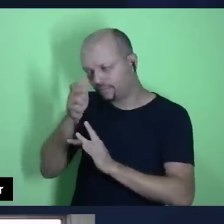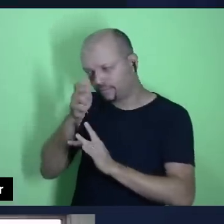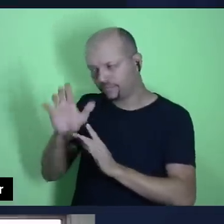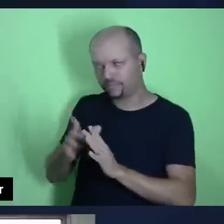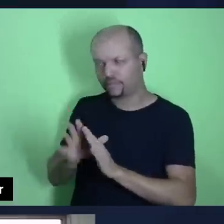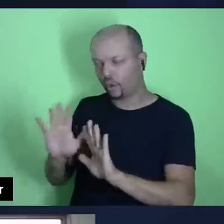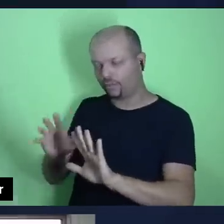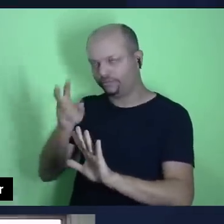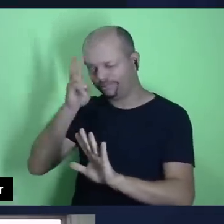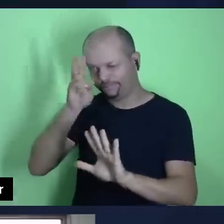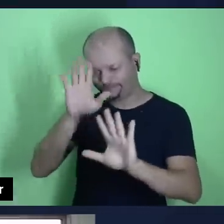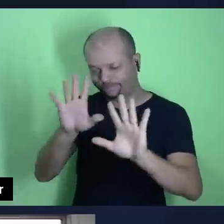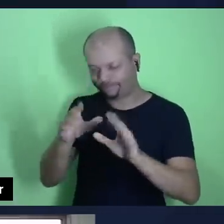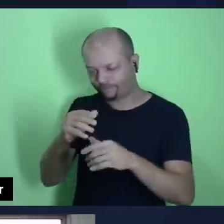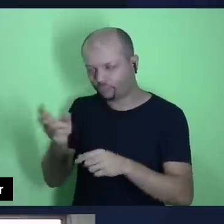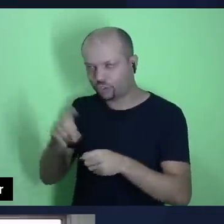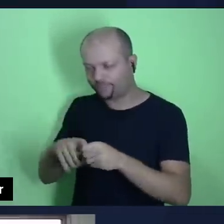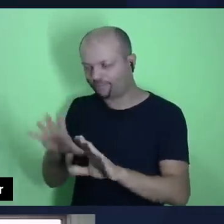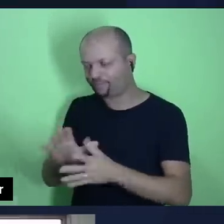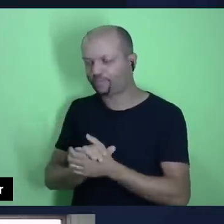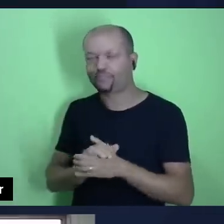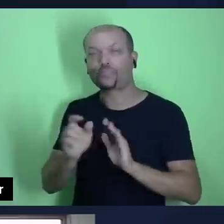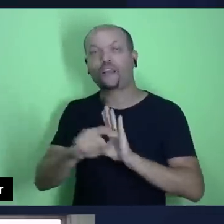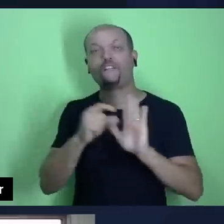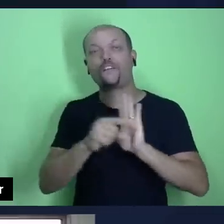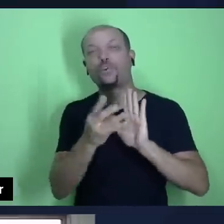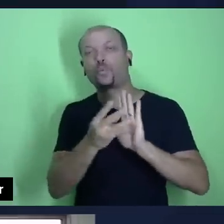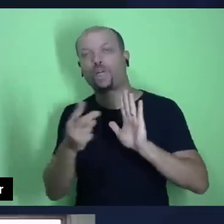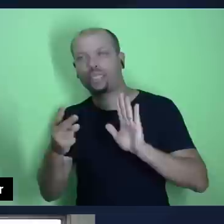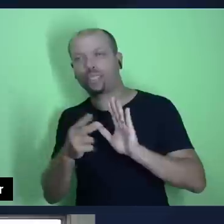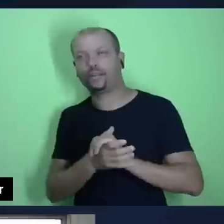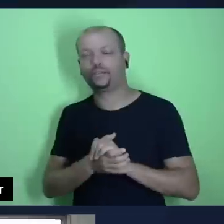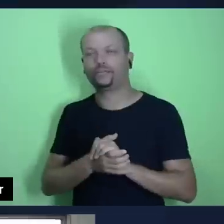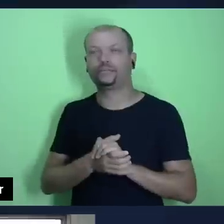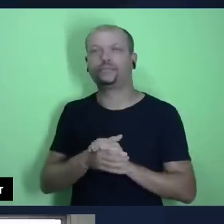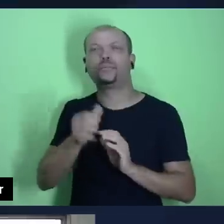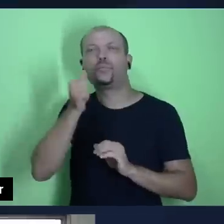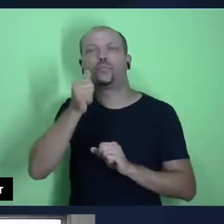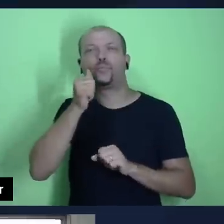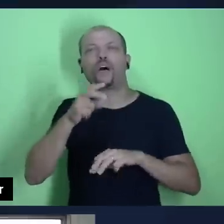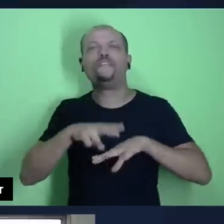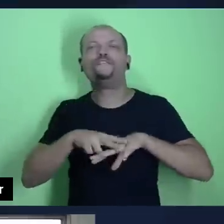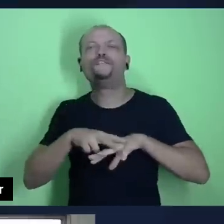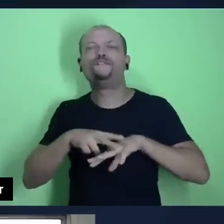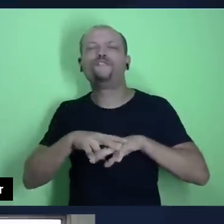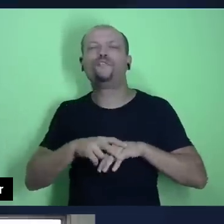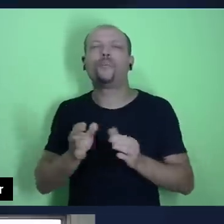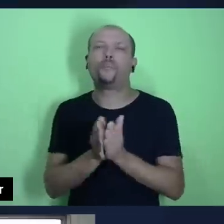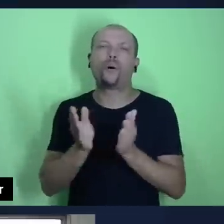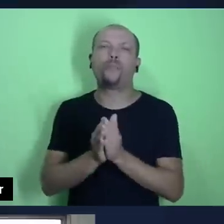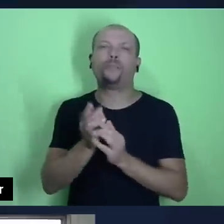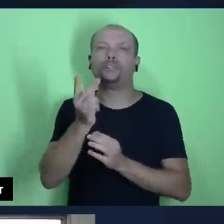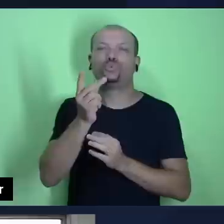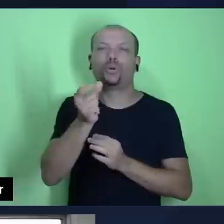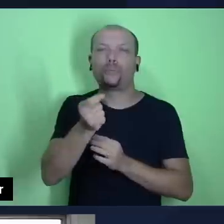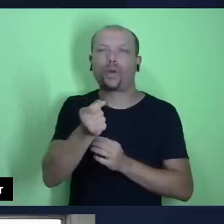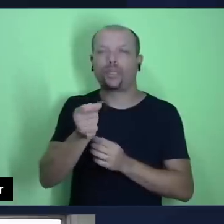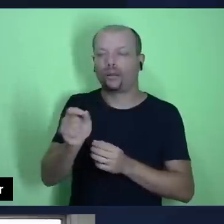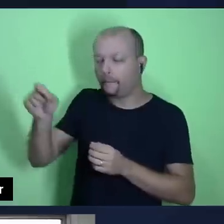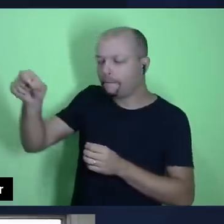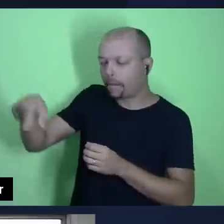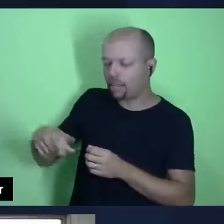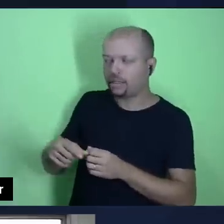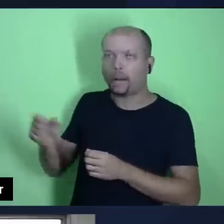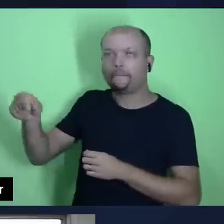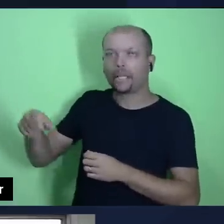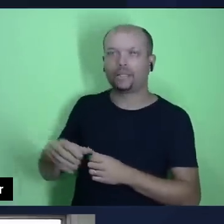mesmo, né? Verso 42. Vindo, porém, uma viúva pobre, depositou duas pequenas moedas correspondentes